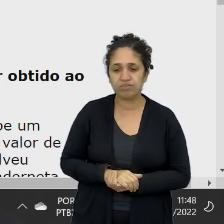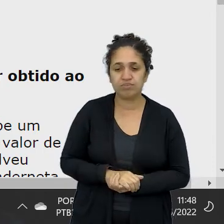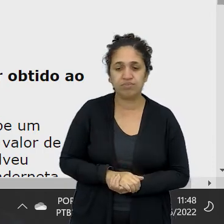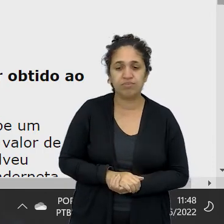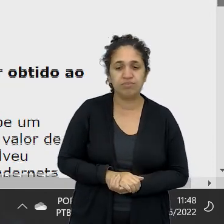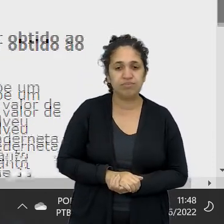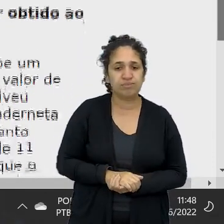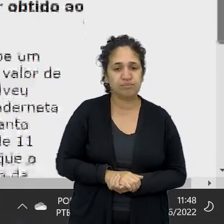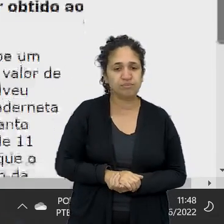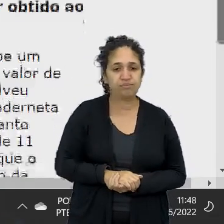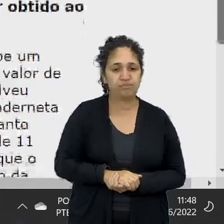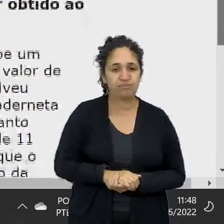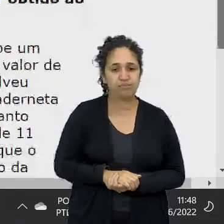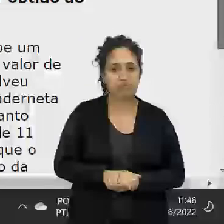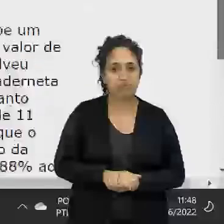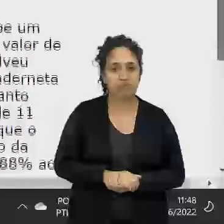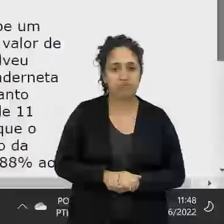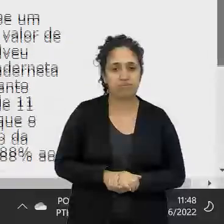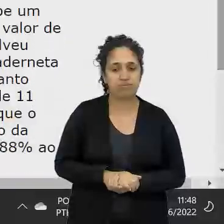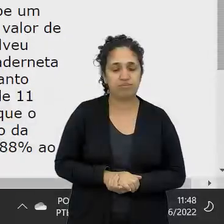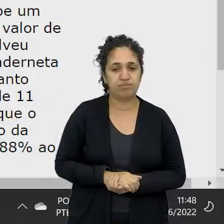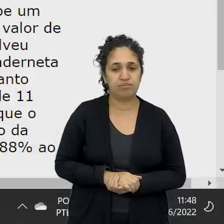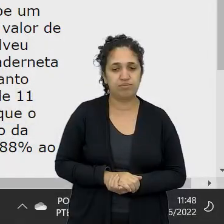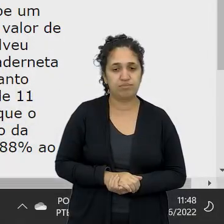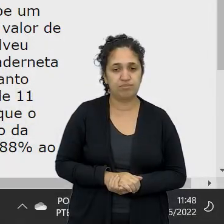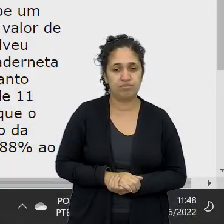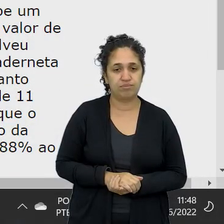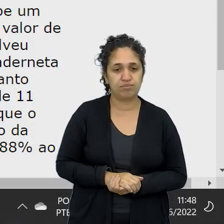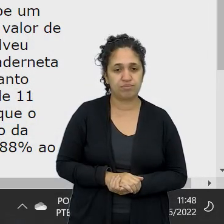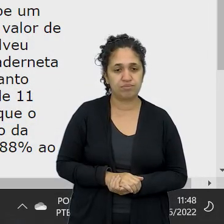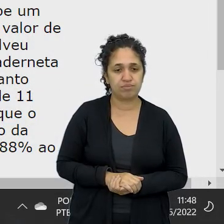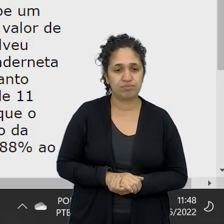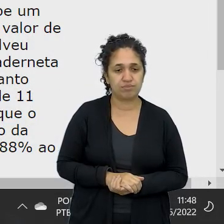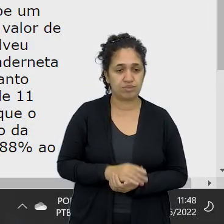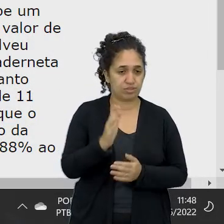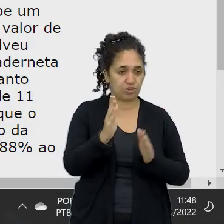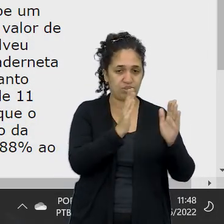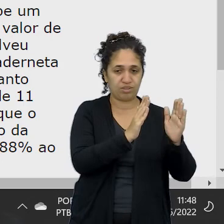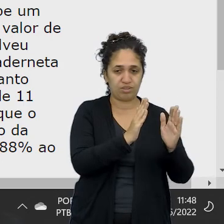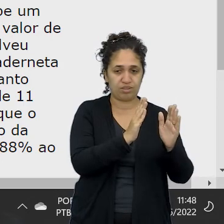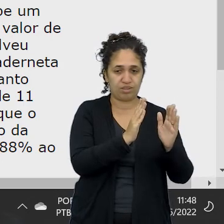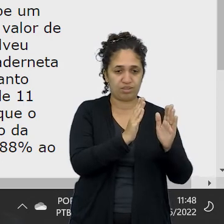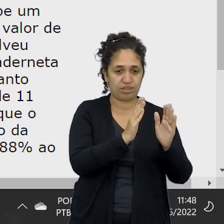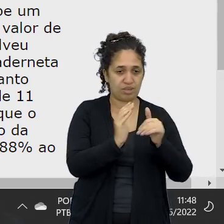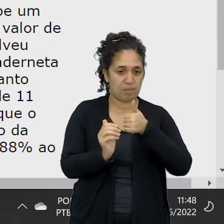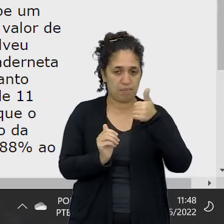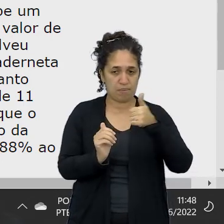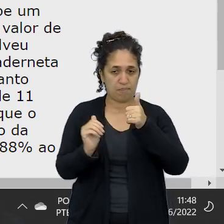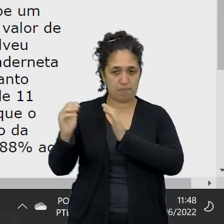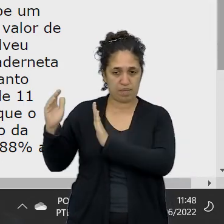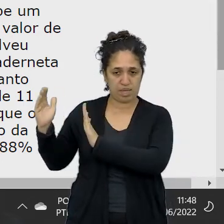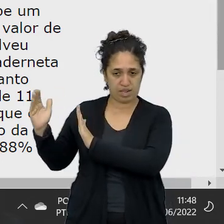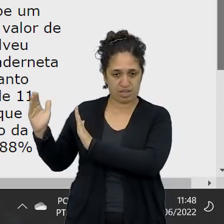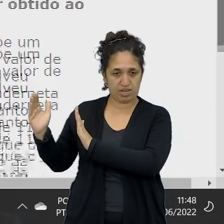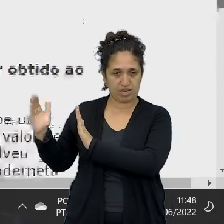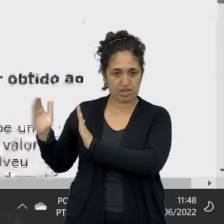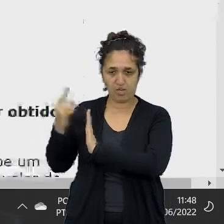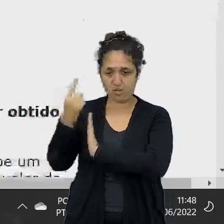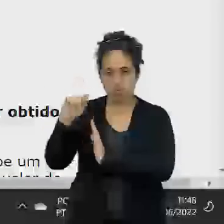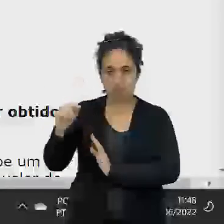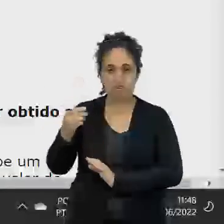$,00, tô nessa coluna aqui, a 1,05%,